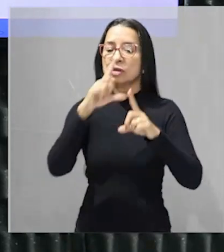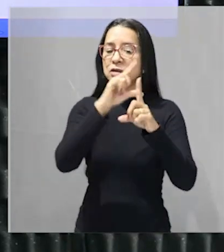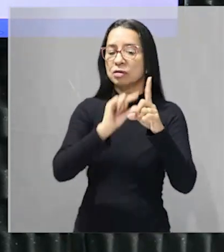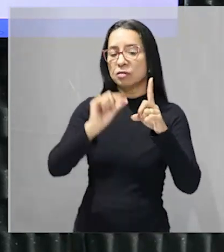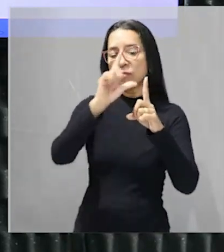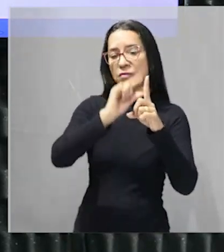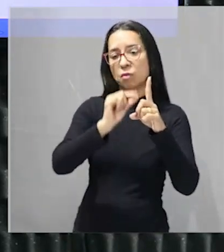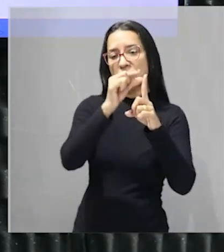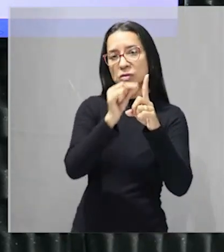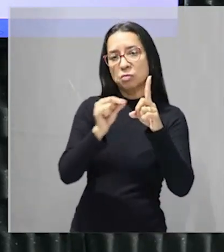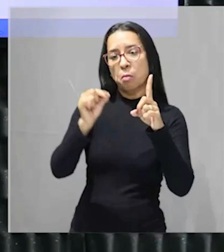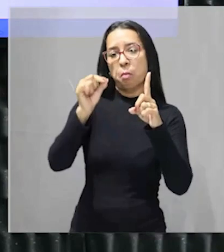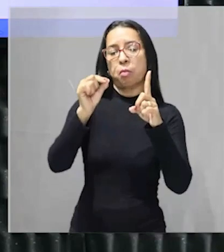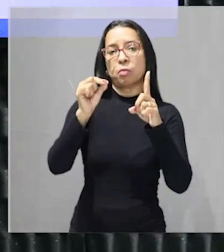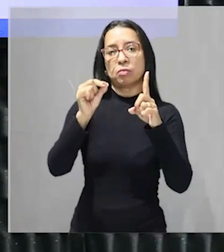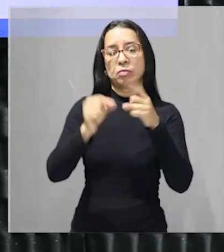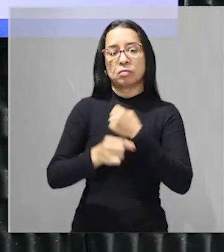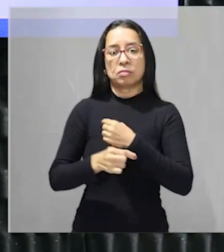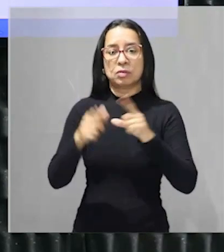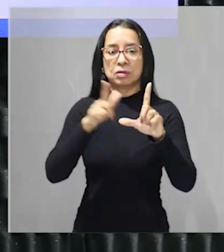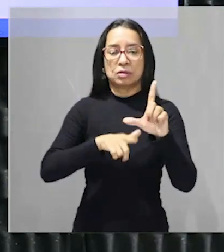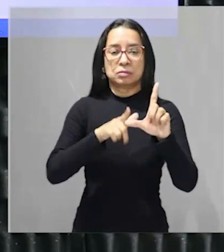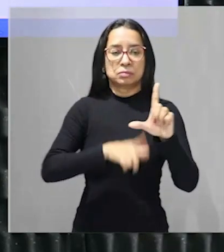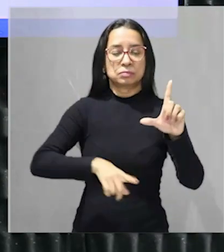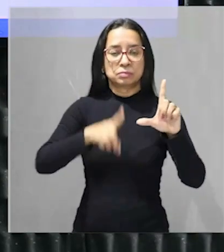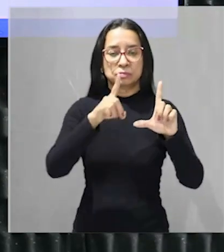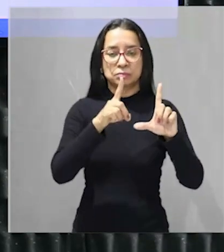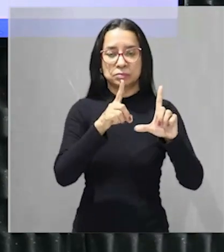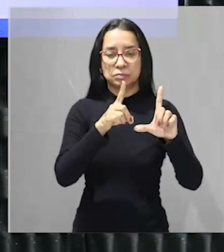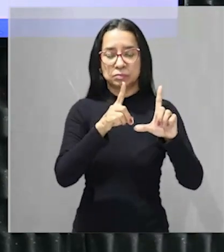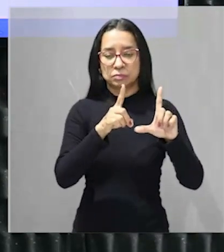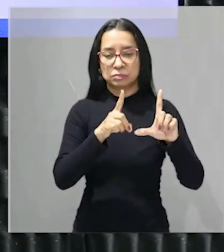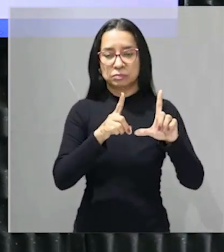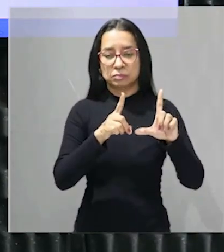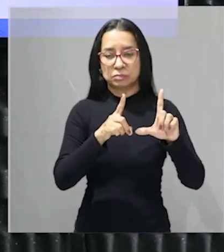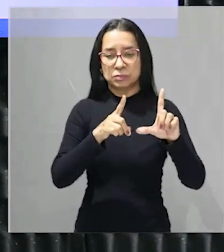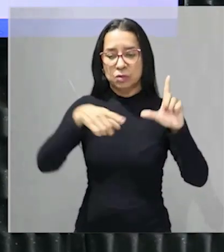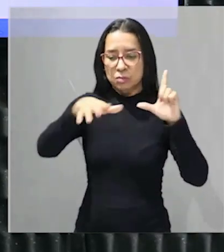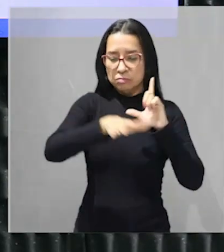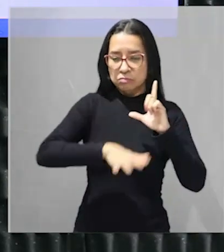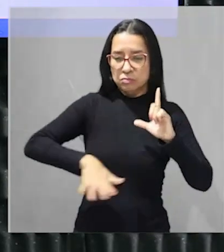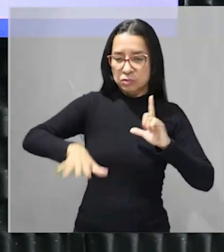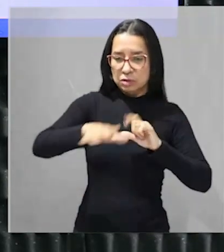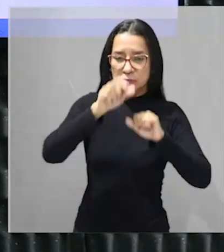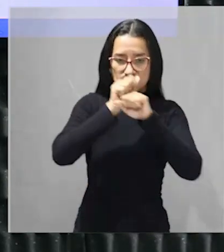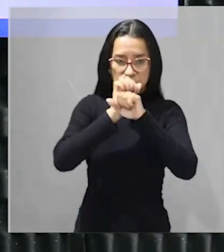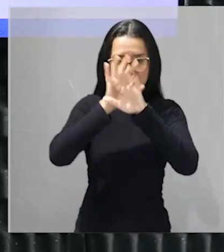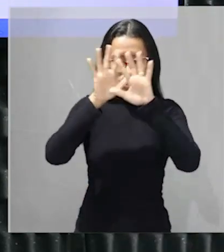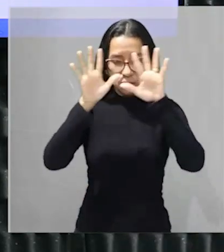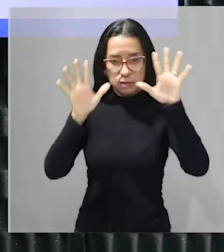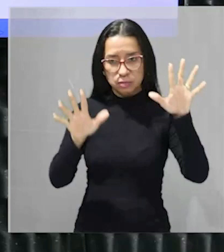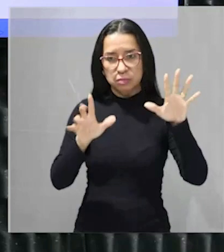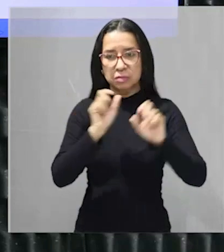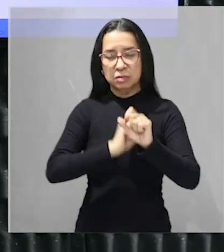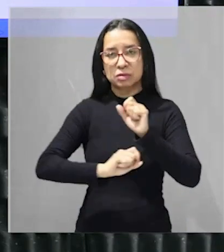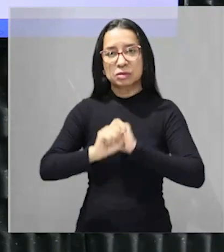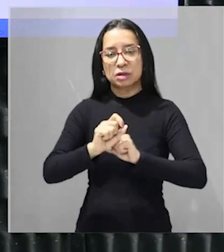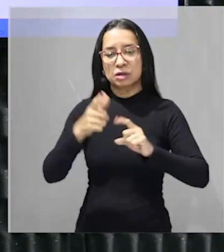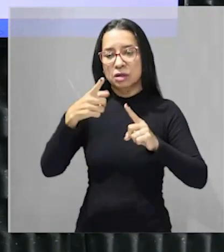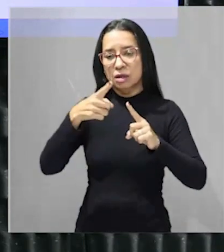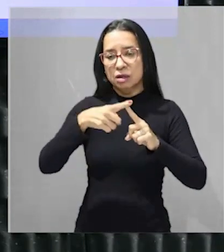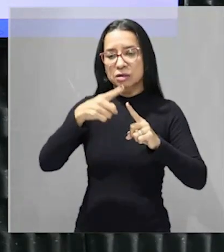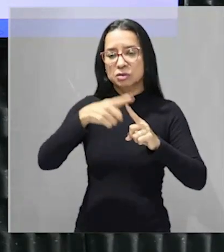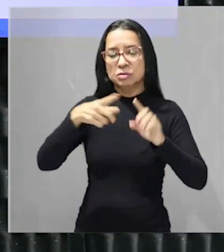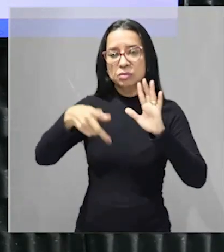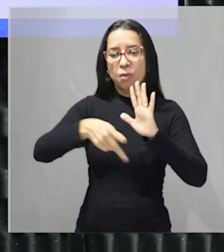ali em pontas está certo? letra D tu tem uns campos aqui muito claramente olha aí isso aqui típico principalmente